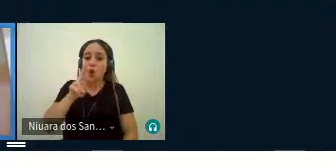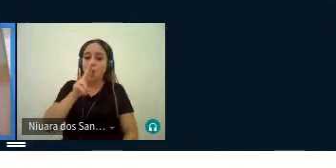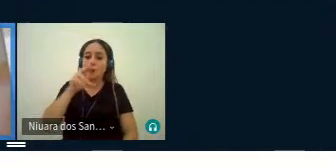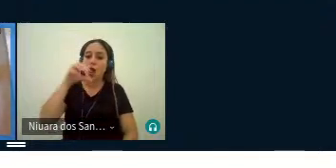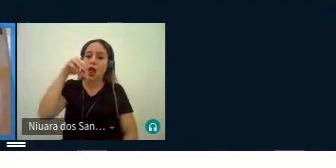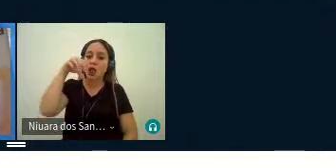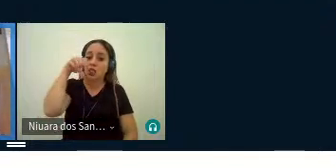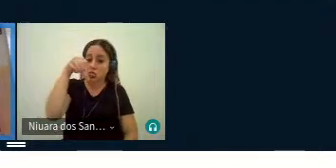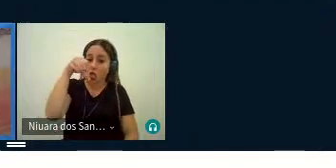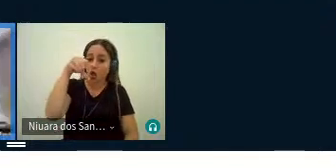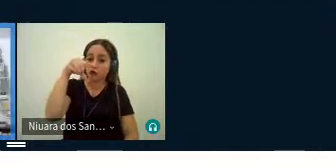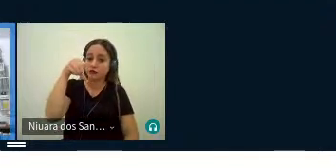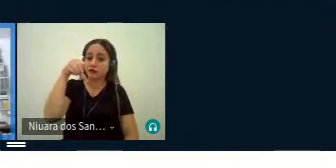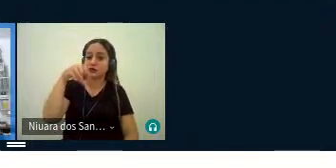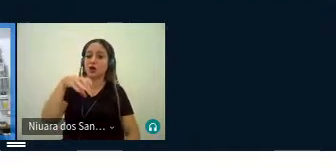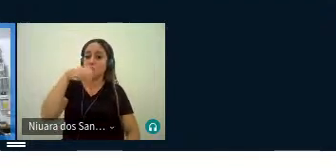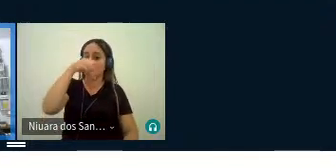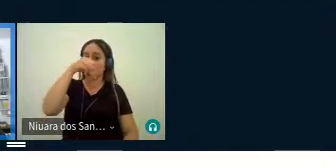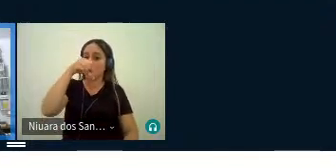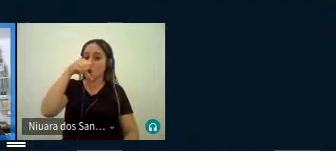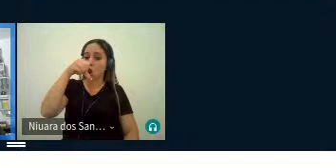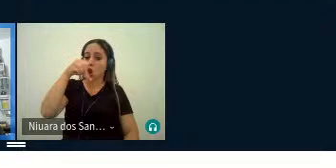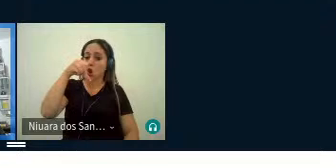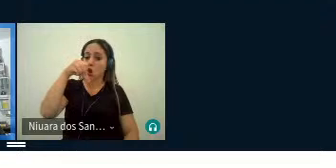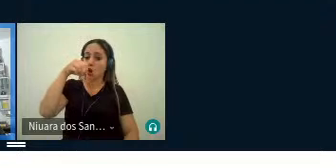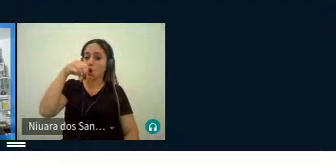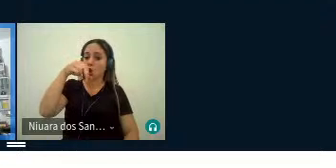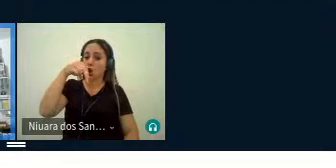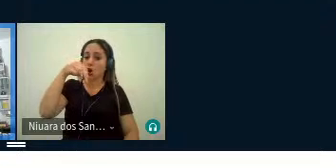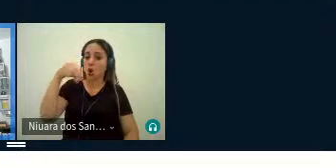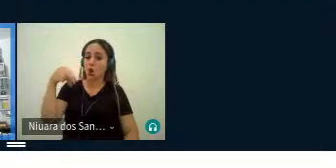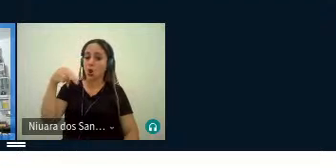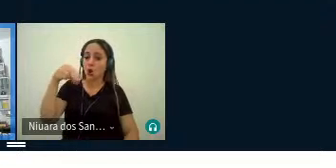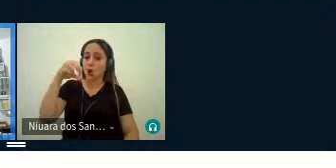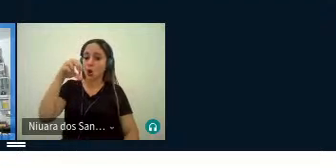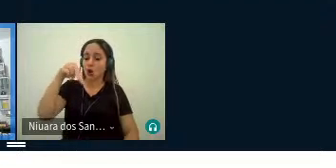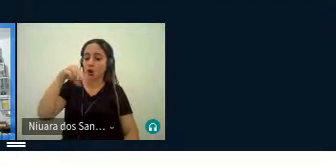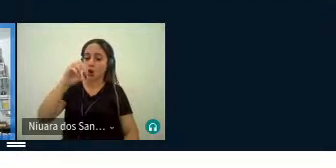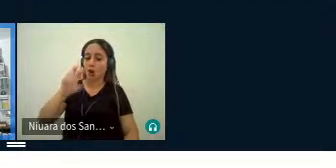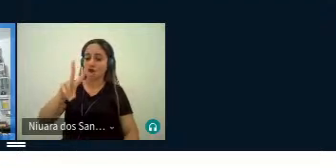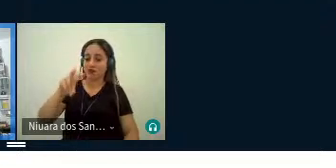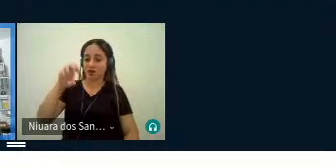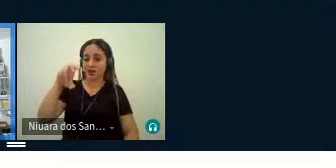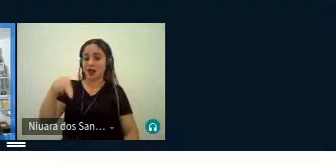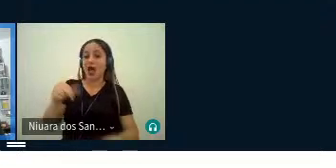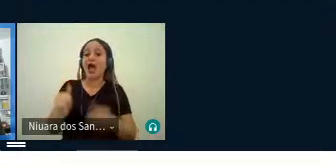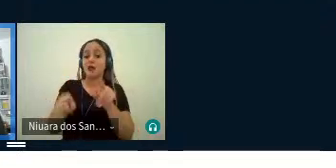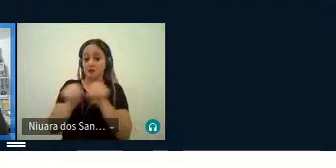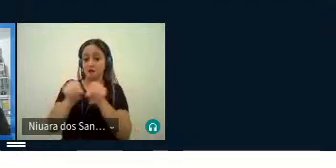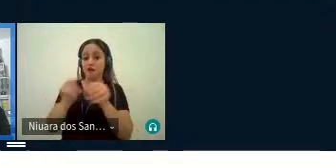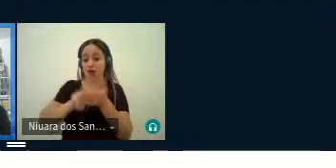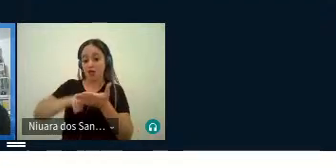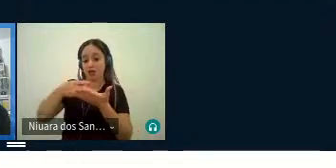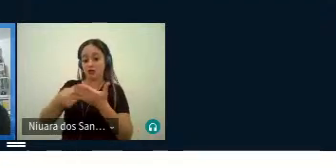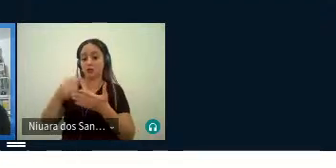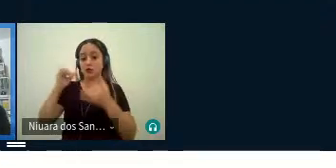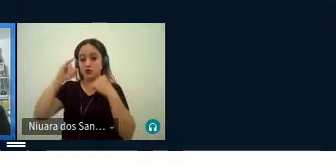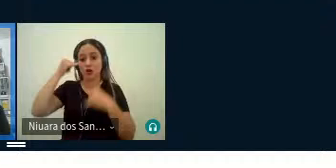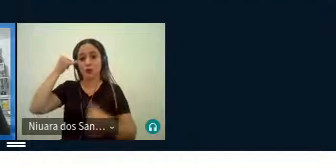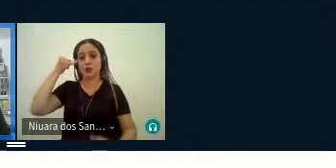Lins, né? E esse conto, eu fiz a tradução para o japonês, na perspectiva de